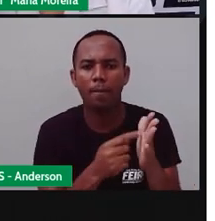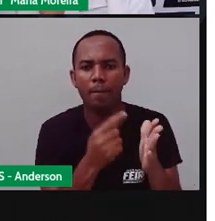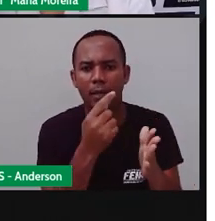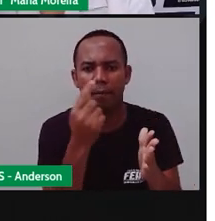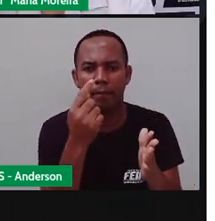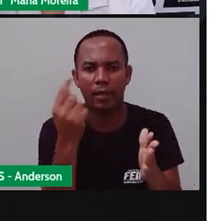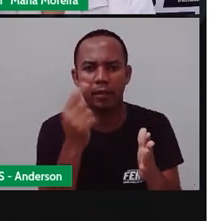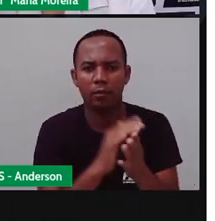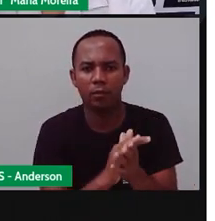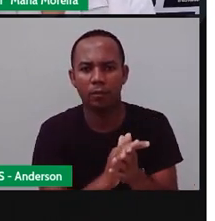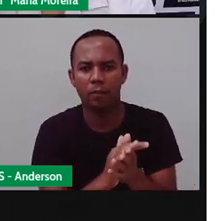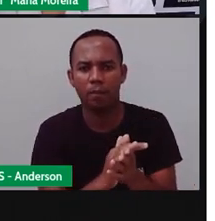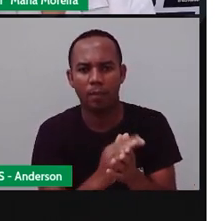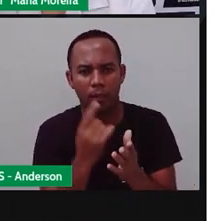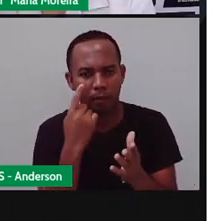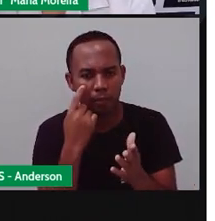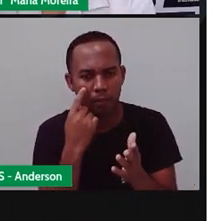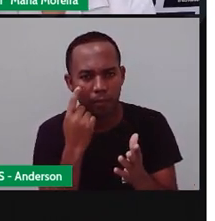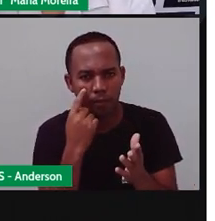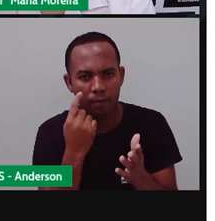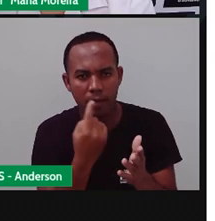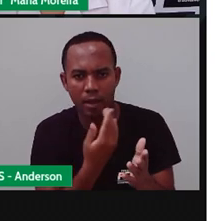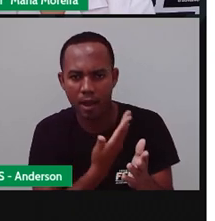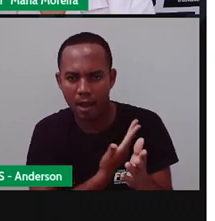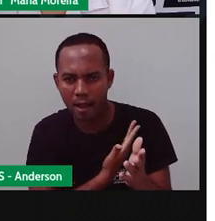é amiga e o outro é o quê?